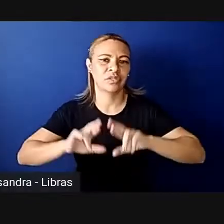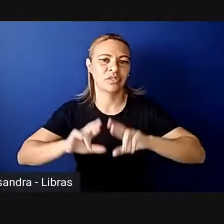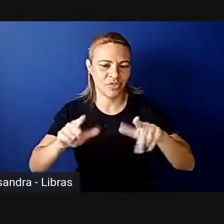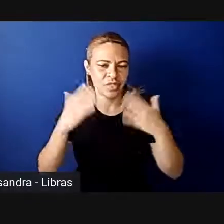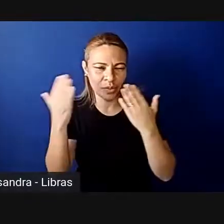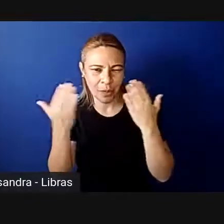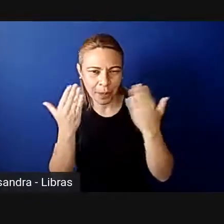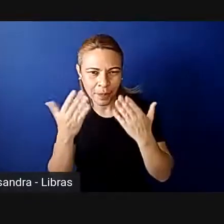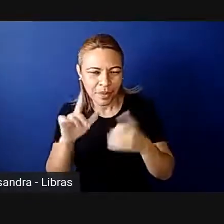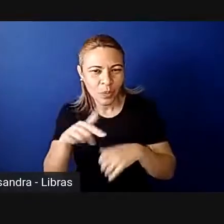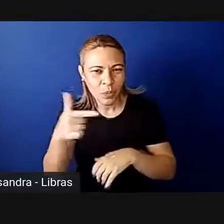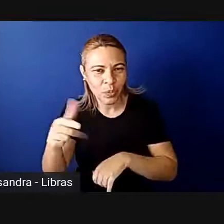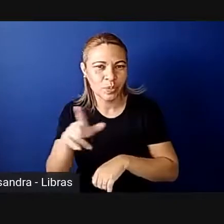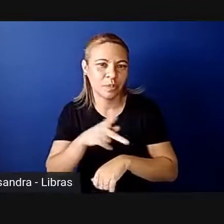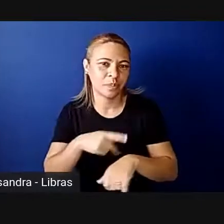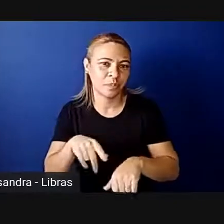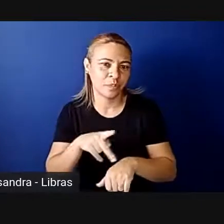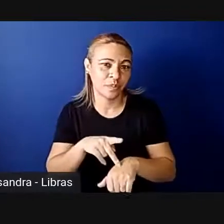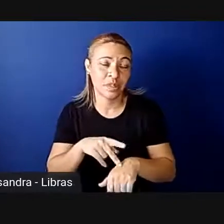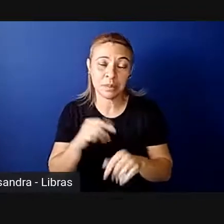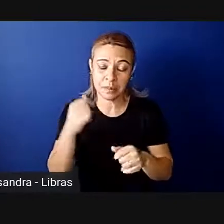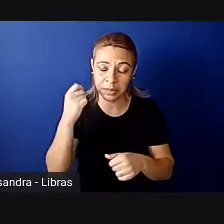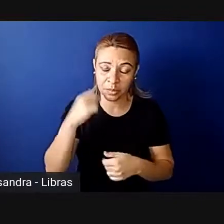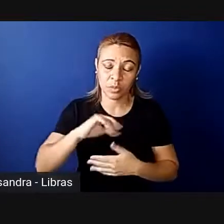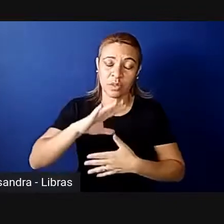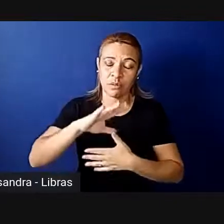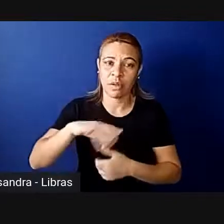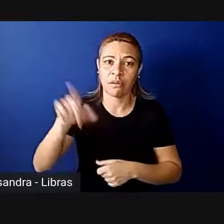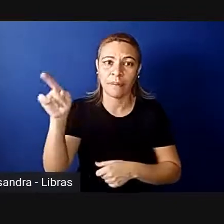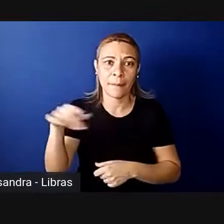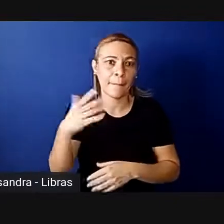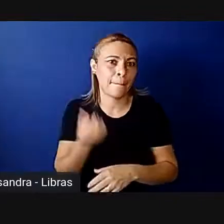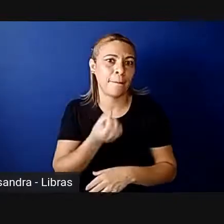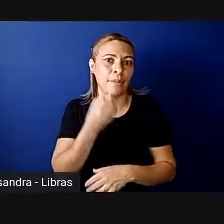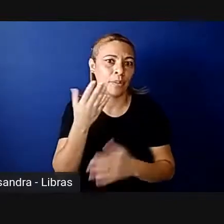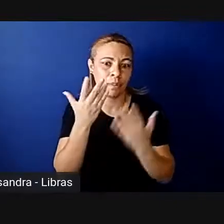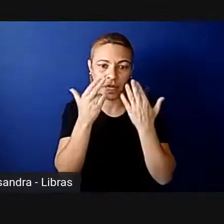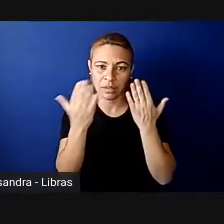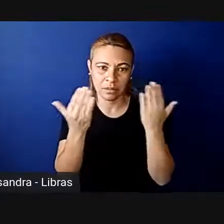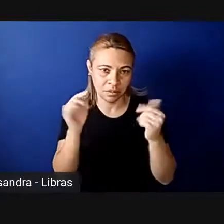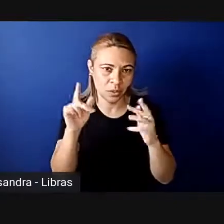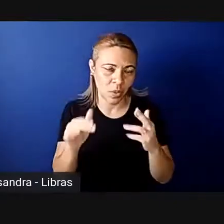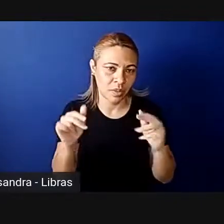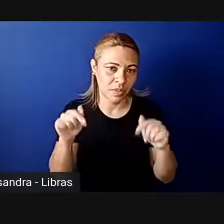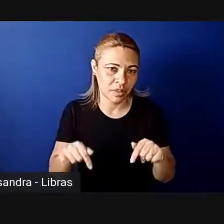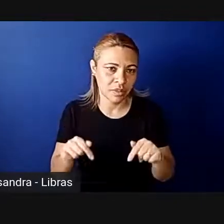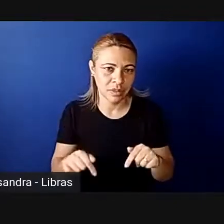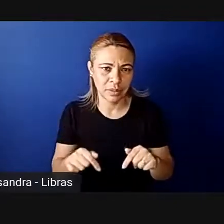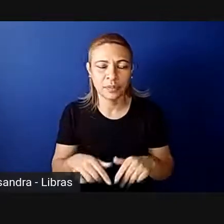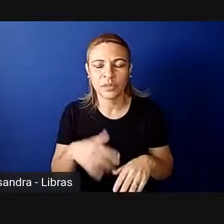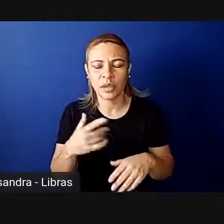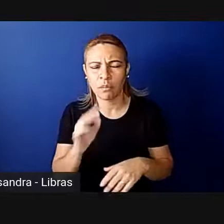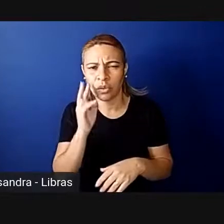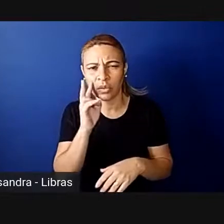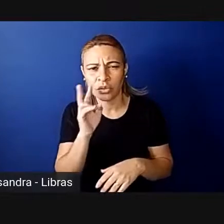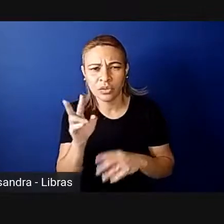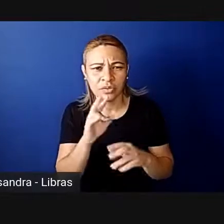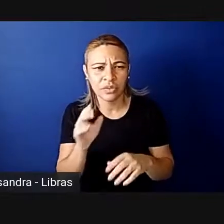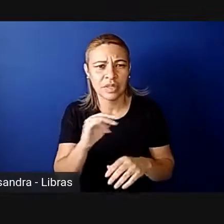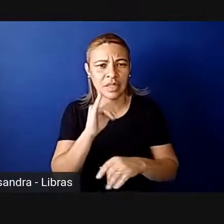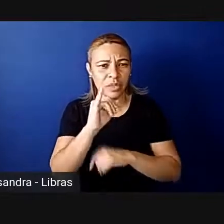outros países, principalmente países da América Latina que são tão parecidos conosco. Então a gente pode ver, de acordo com o site